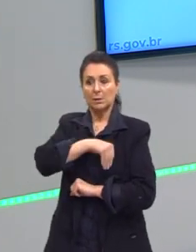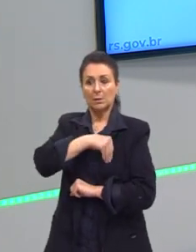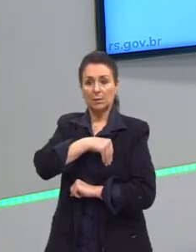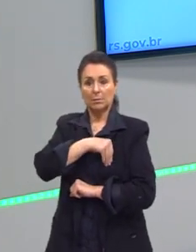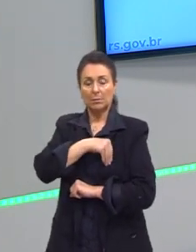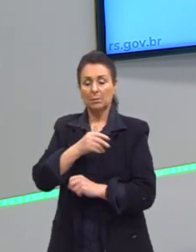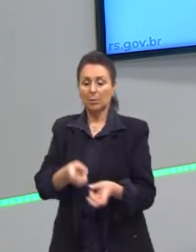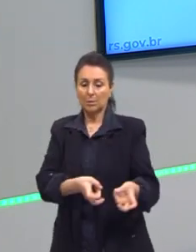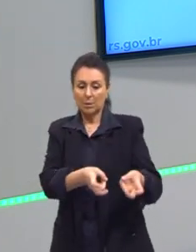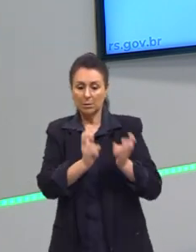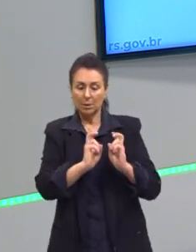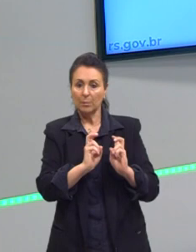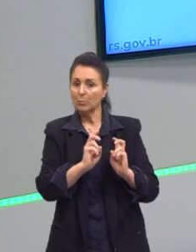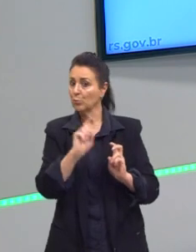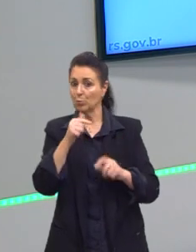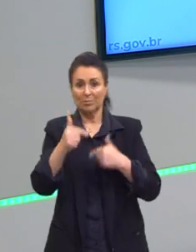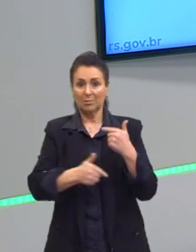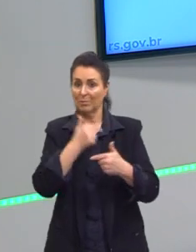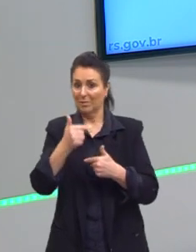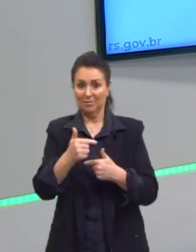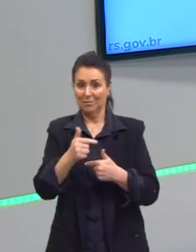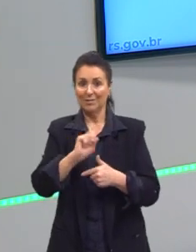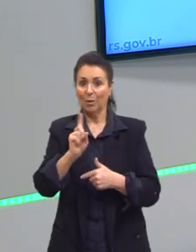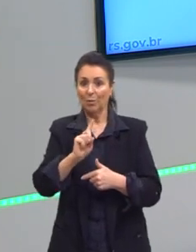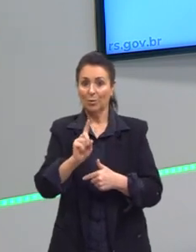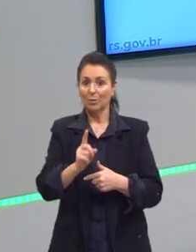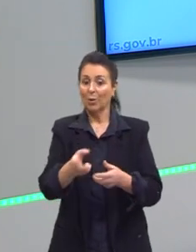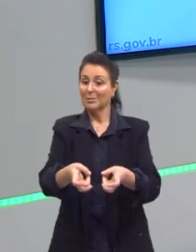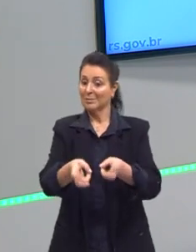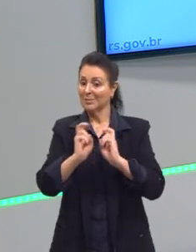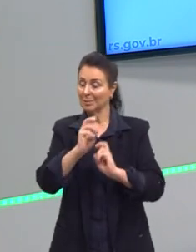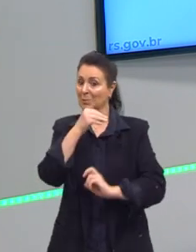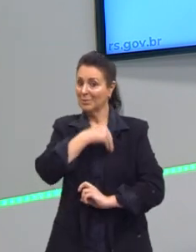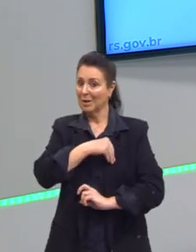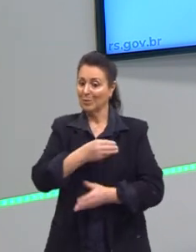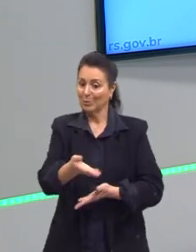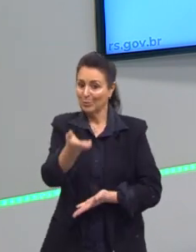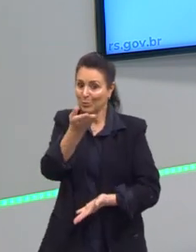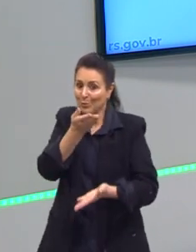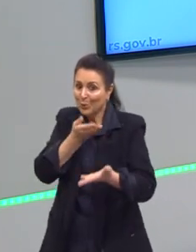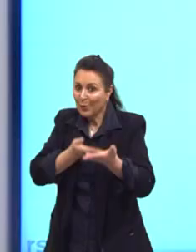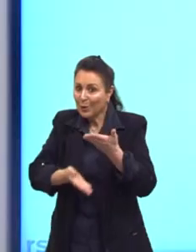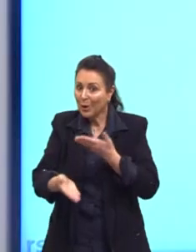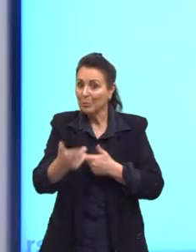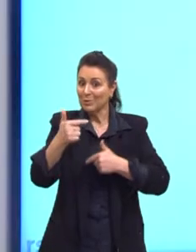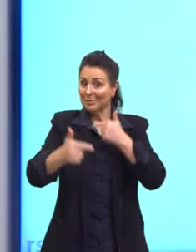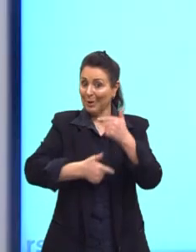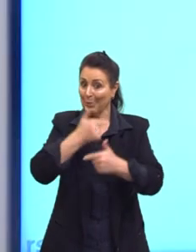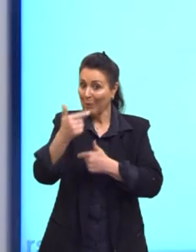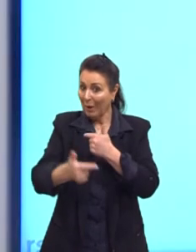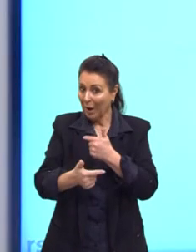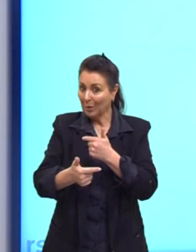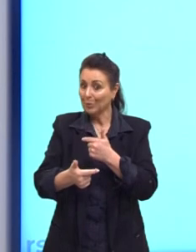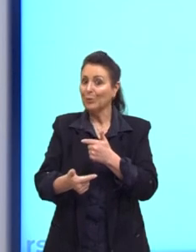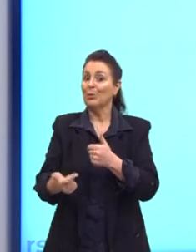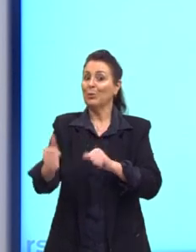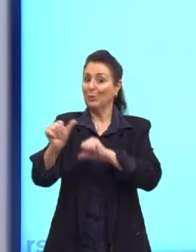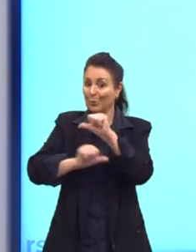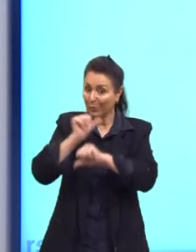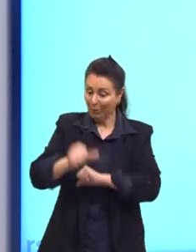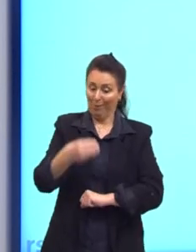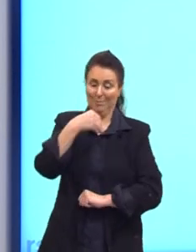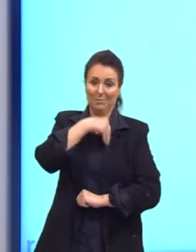recebemos o nosso trabalho. Nós recebemos o nosso salário. Há uma troca. E isso o Marx chama de alienação.